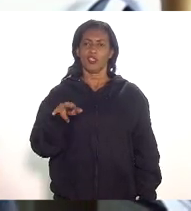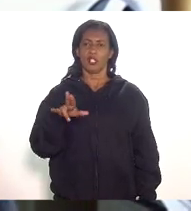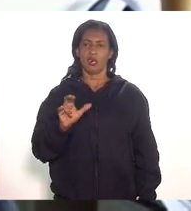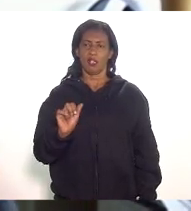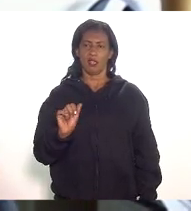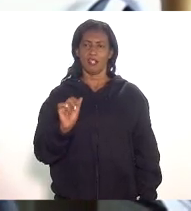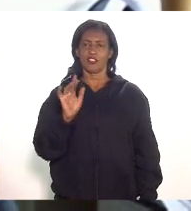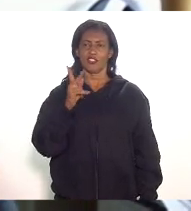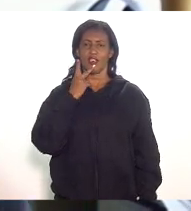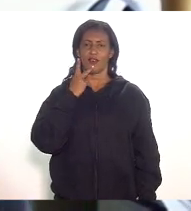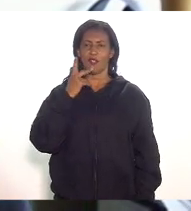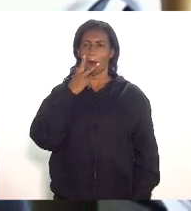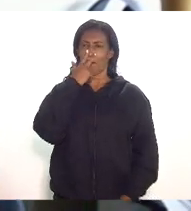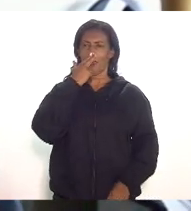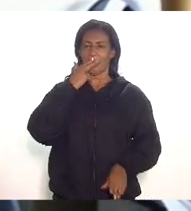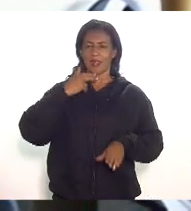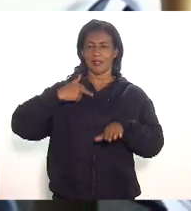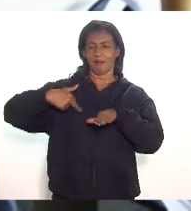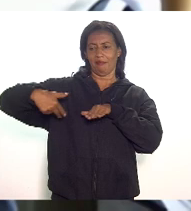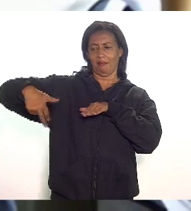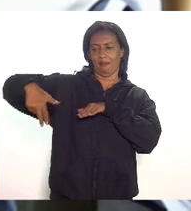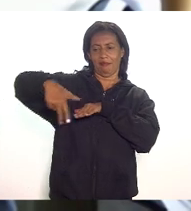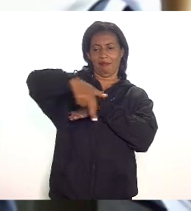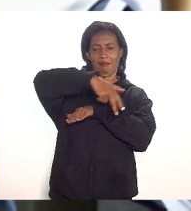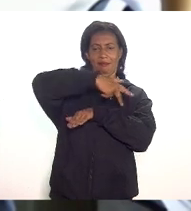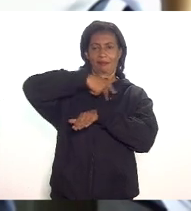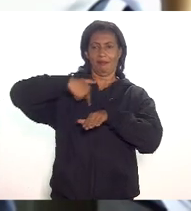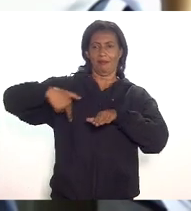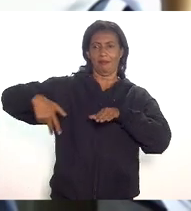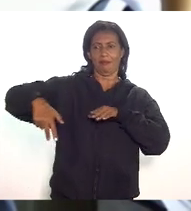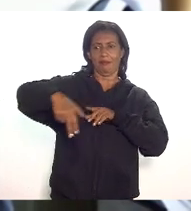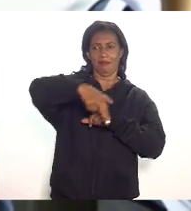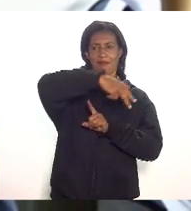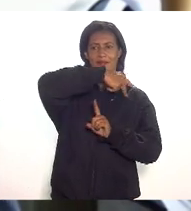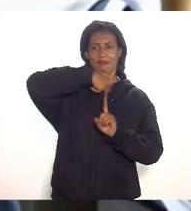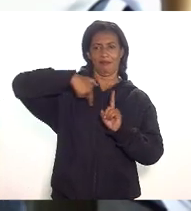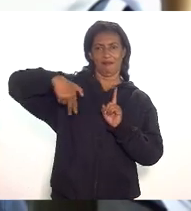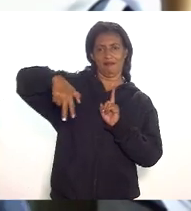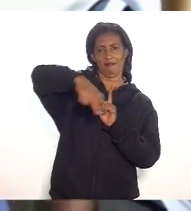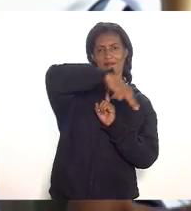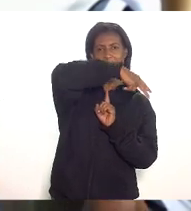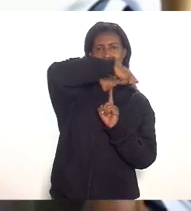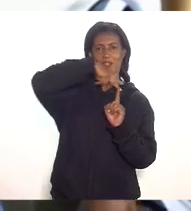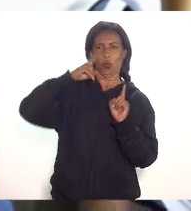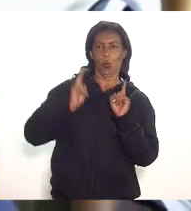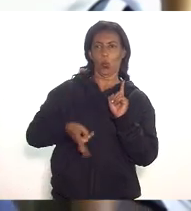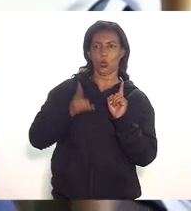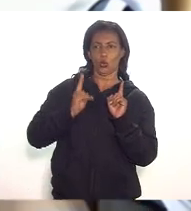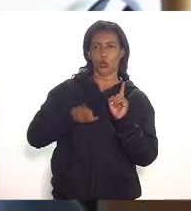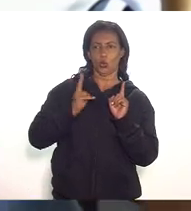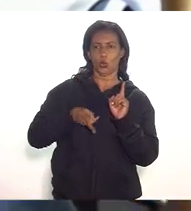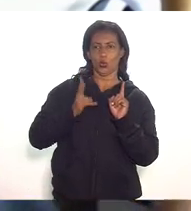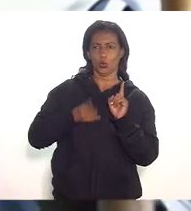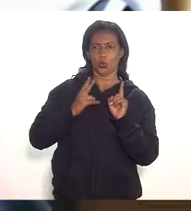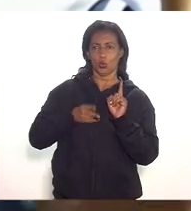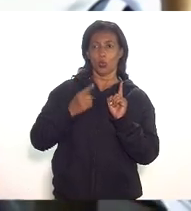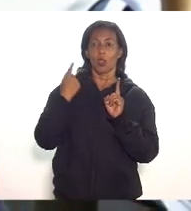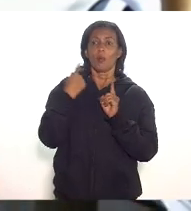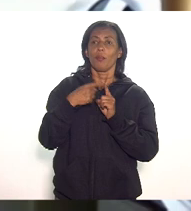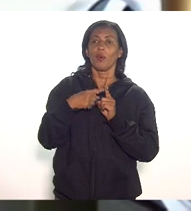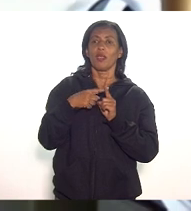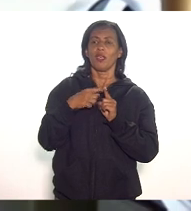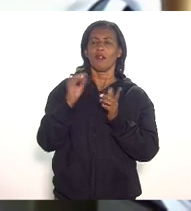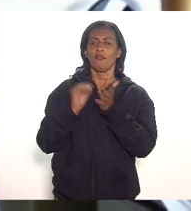nós ficamos circulando é como nós não sai do mesmo lugar porque não está apontado qual é o